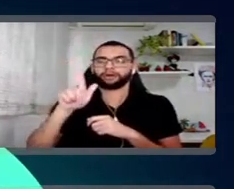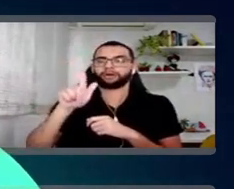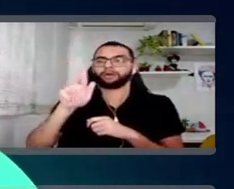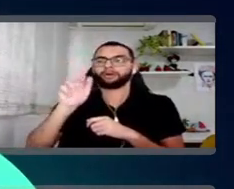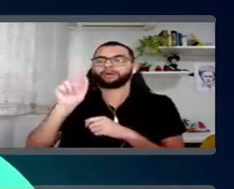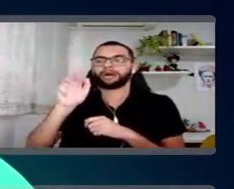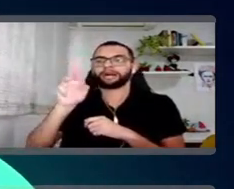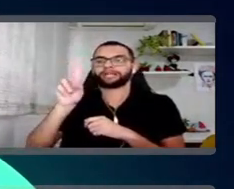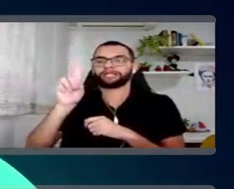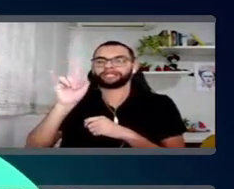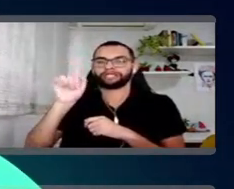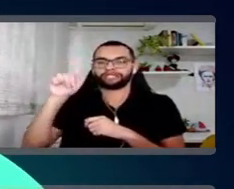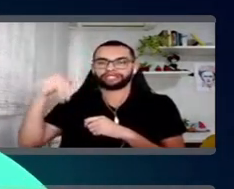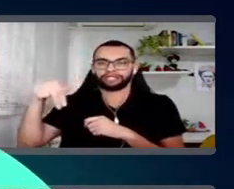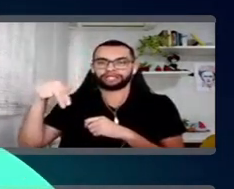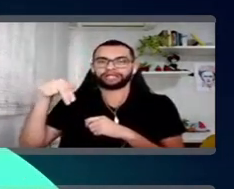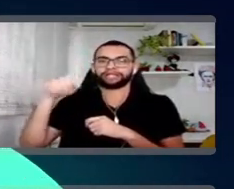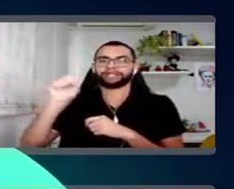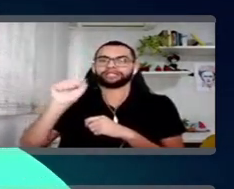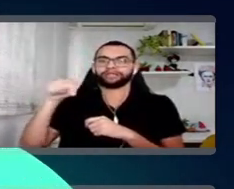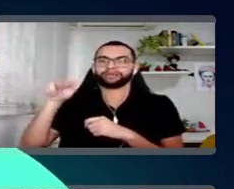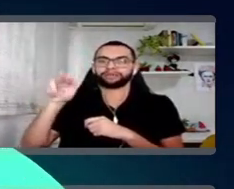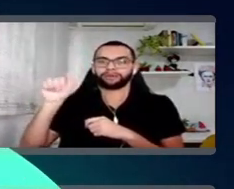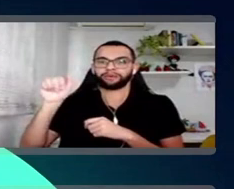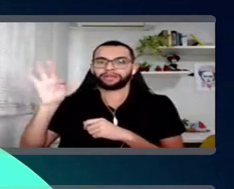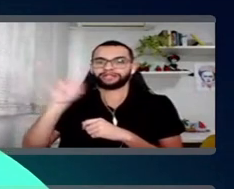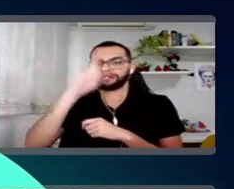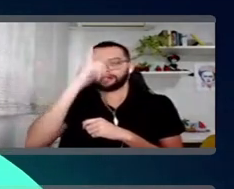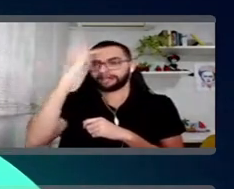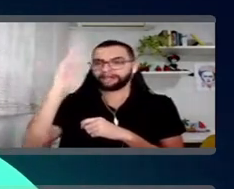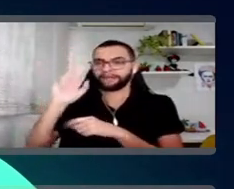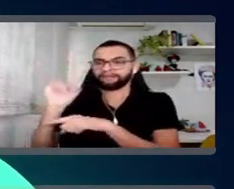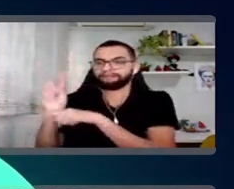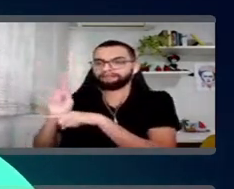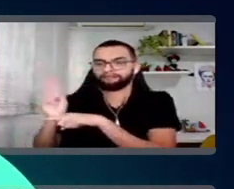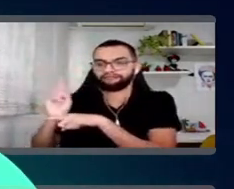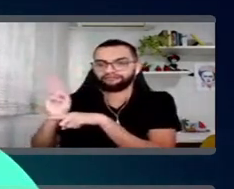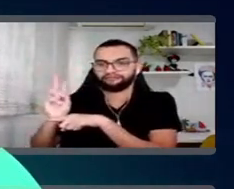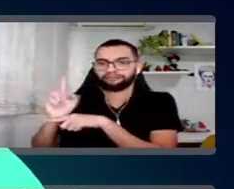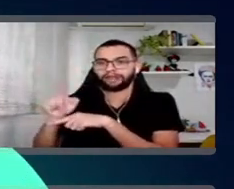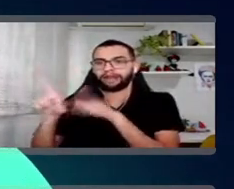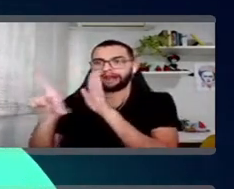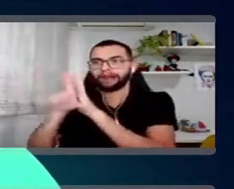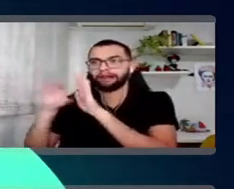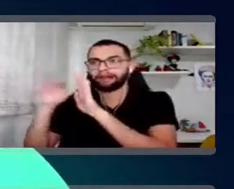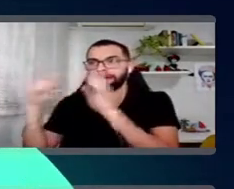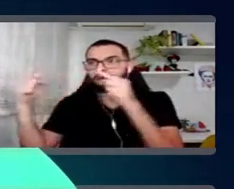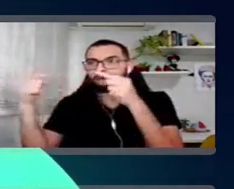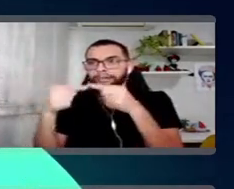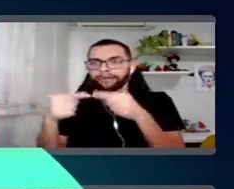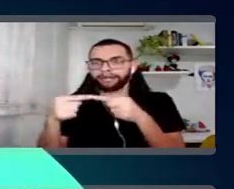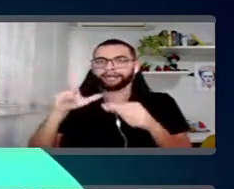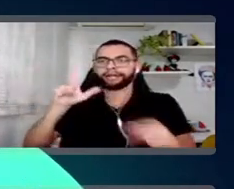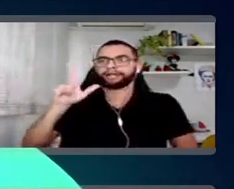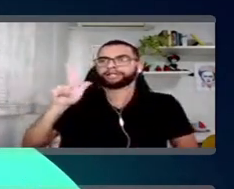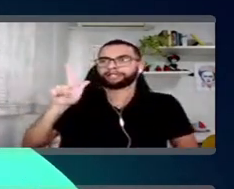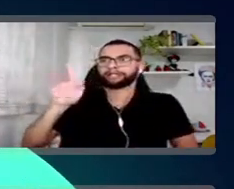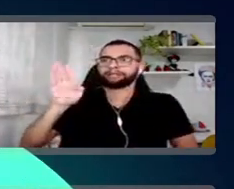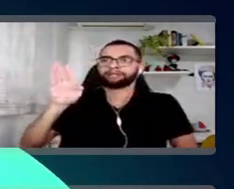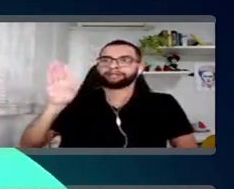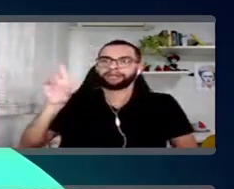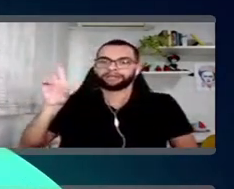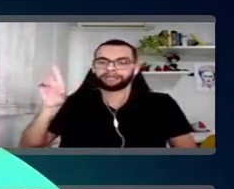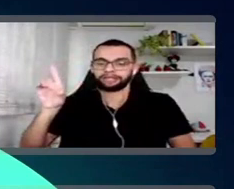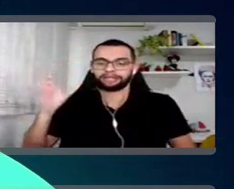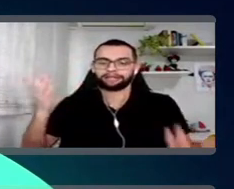parte contratual, né? De garantir, poxa, será que todas as informações que a gente está aqui estão dentro da LGPD? Será que a gente está, né? Com os contratos